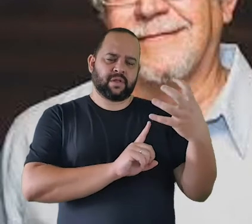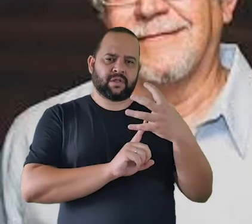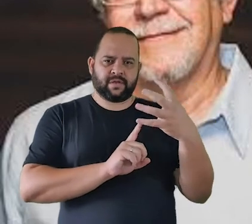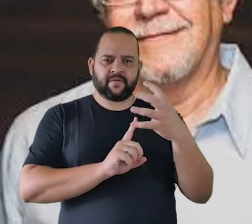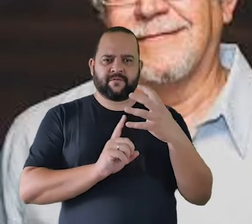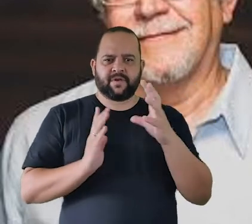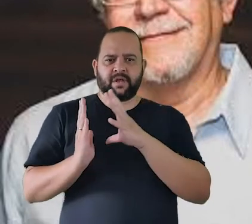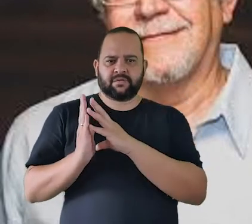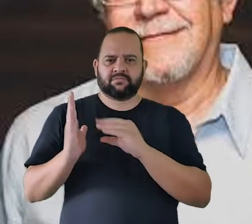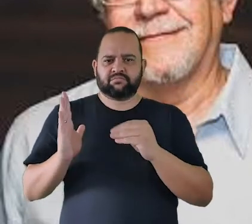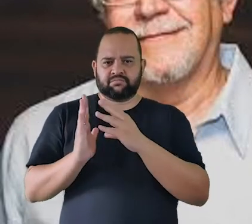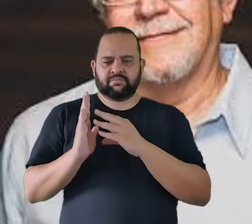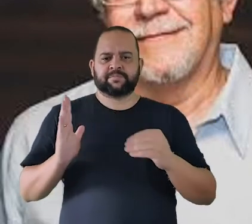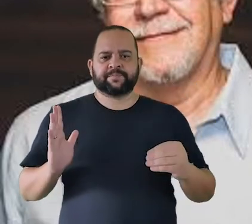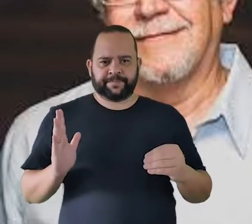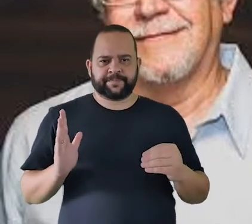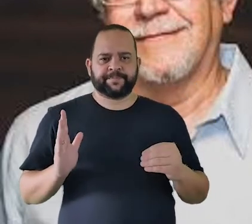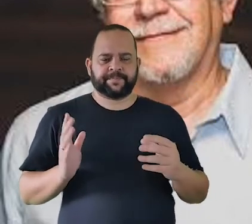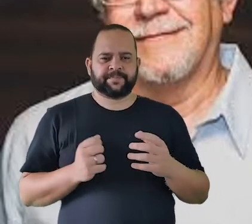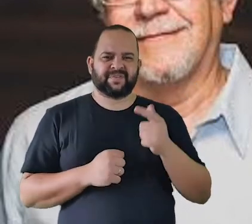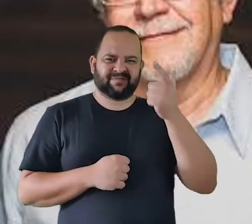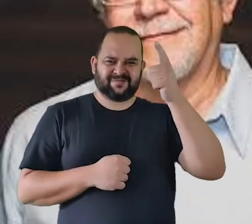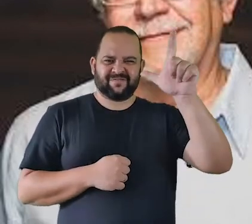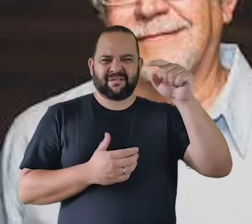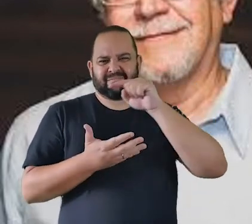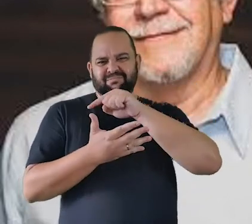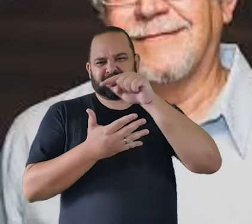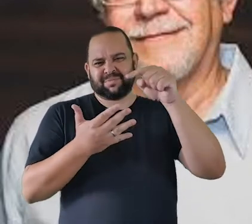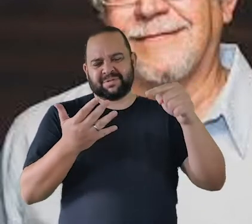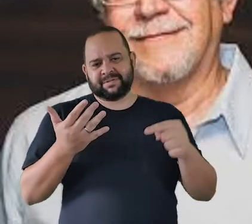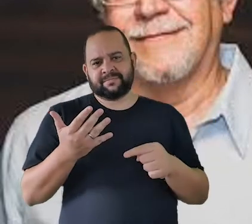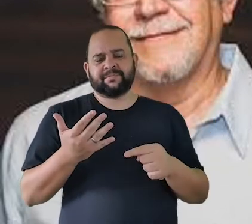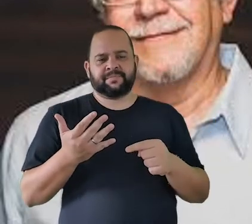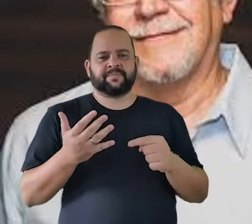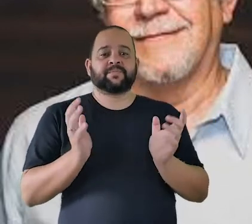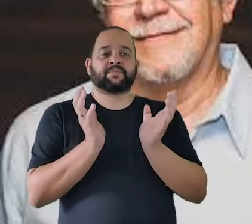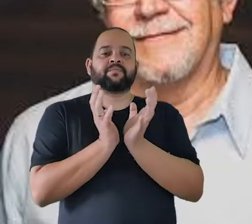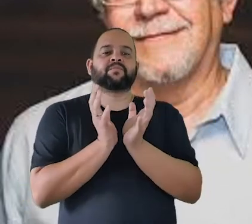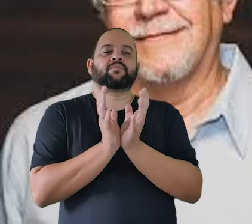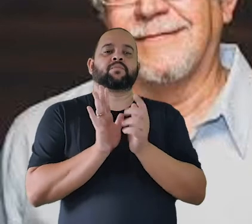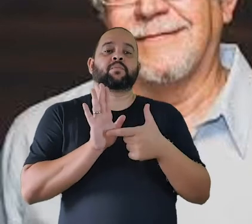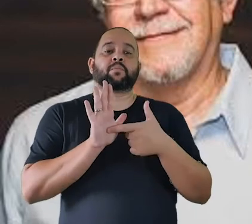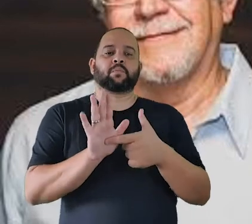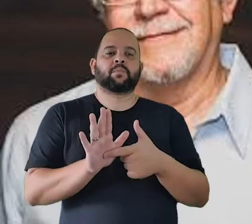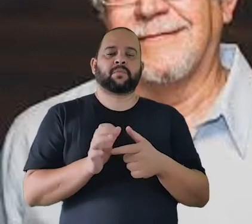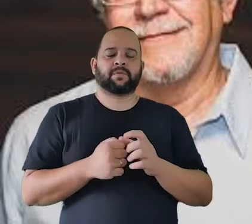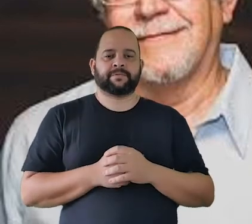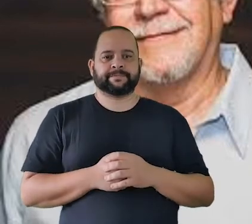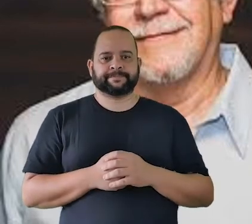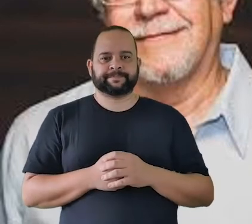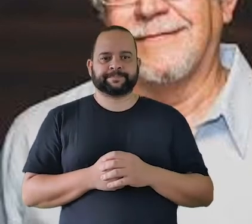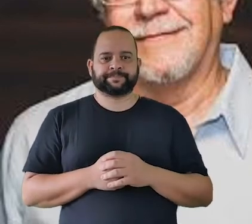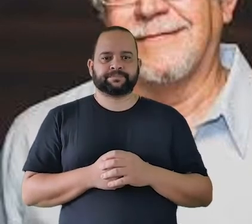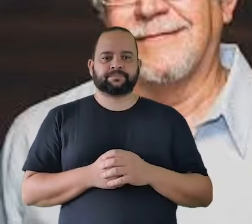a Sinfônica de Santo André e muitas outras orquestras como